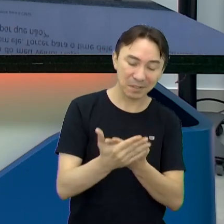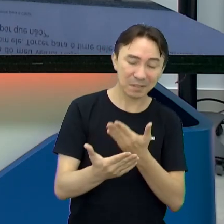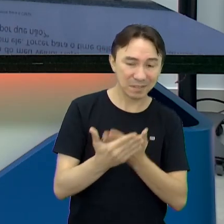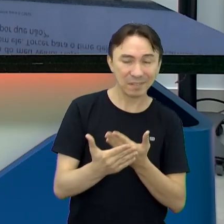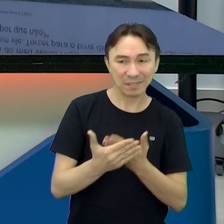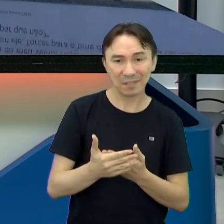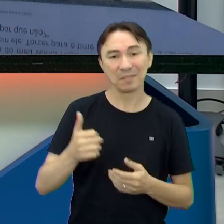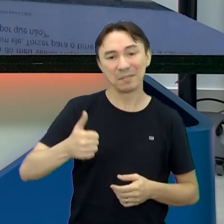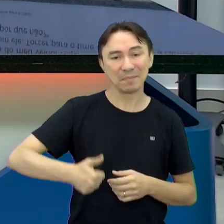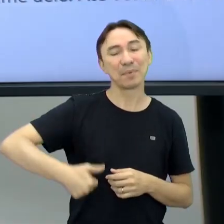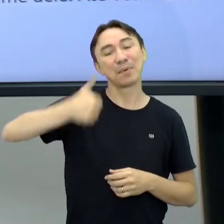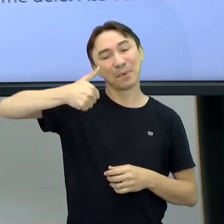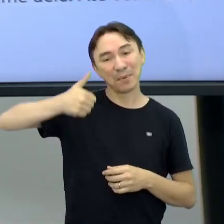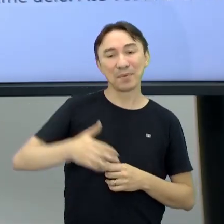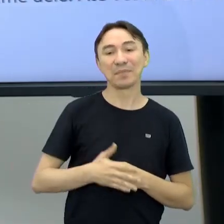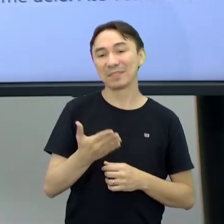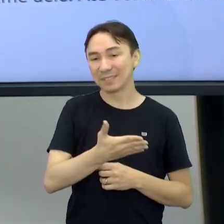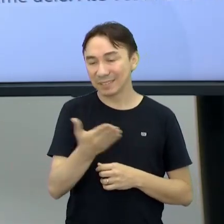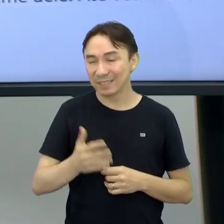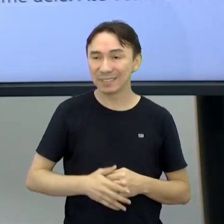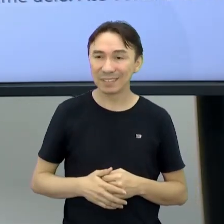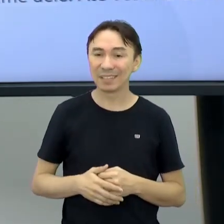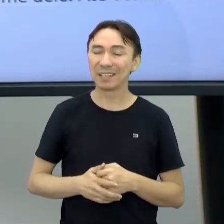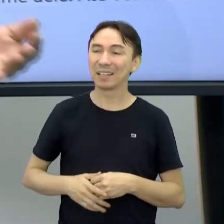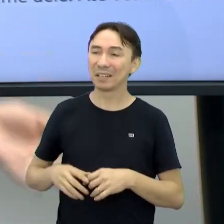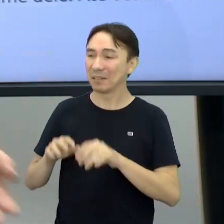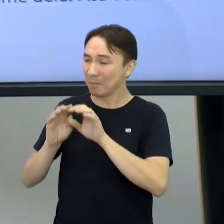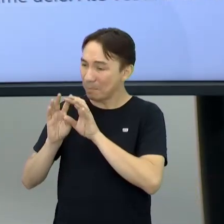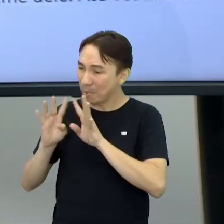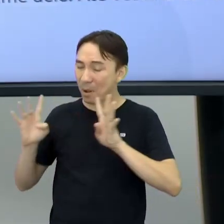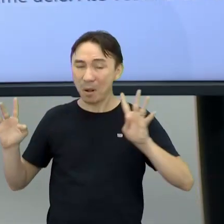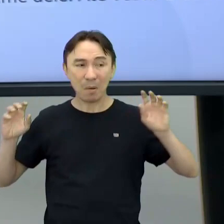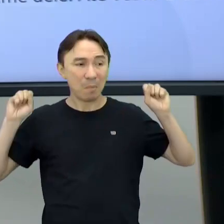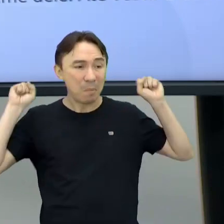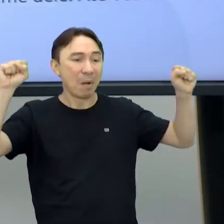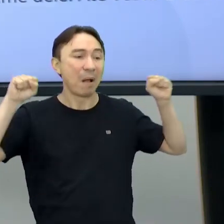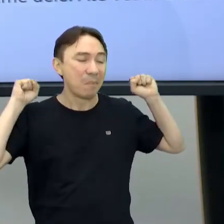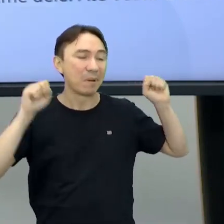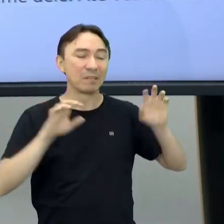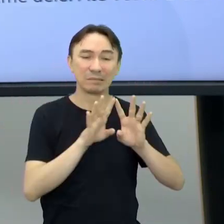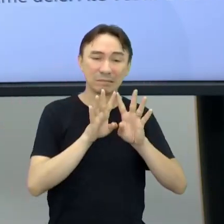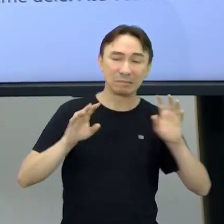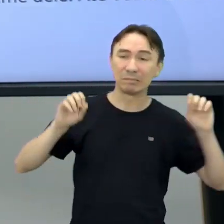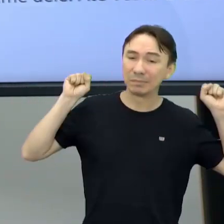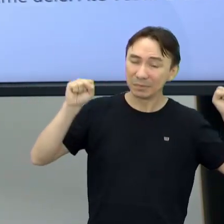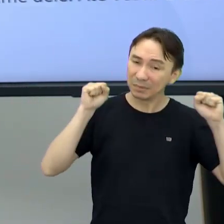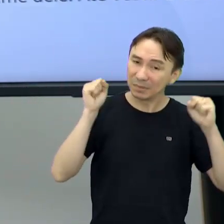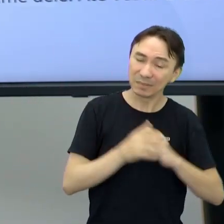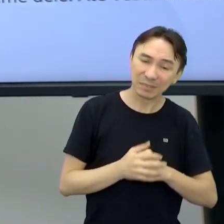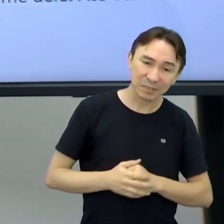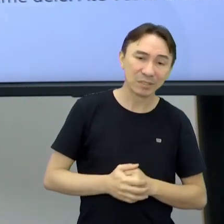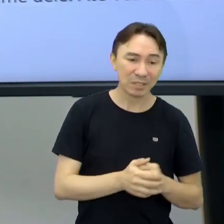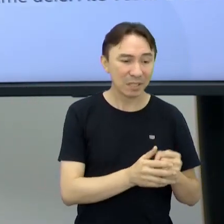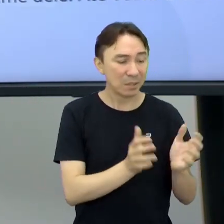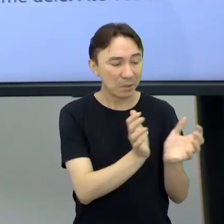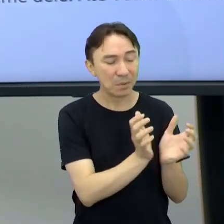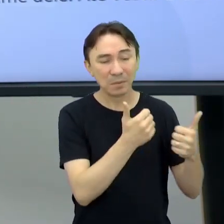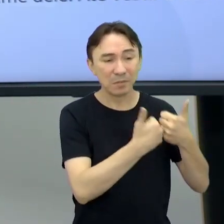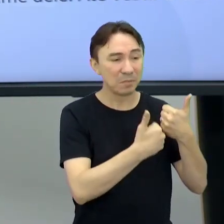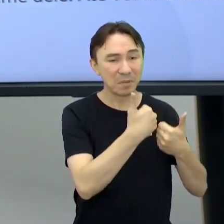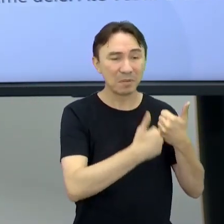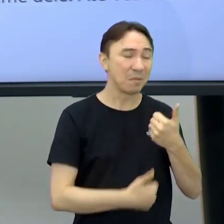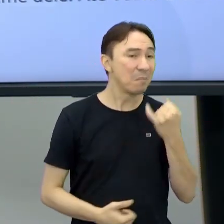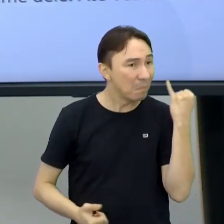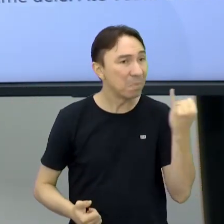Em relação aí Essas torcidas Porque na verdade O nome do time Não é o relevante Para a nossa aula O interessante É